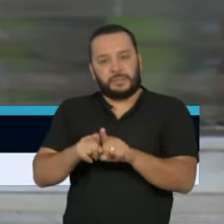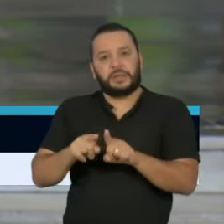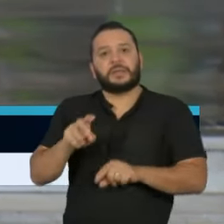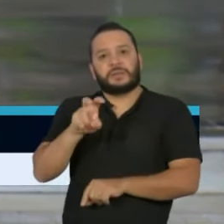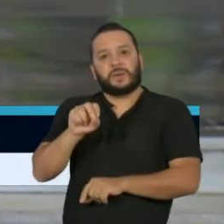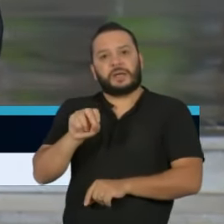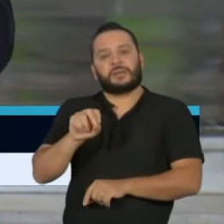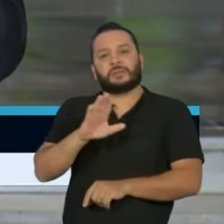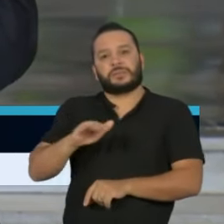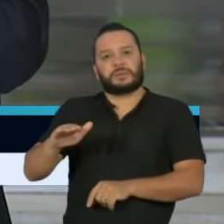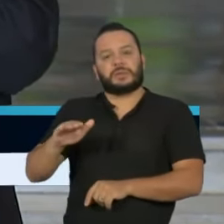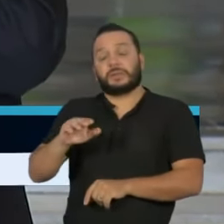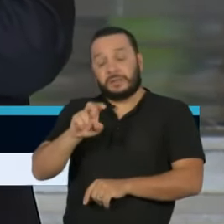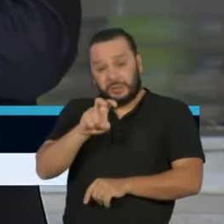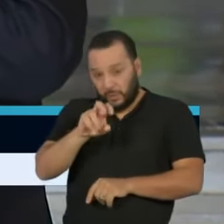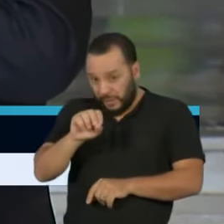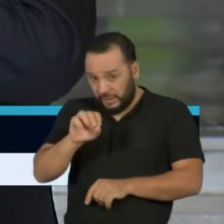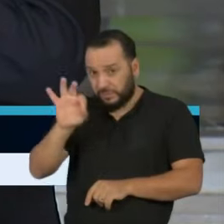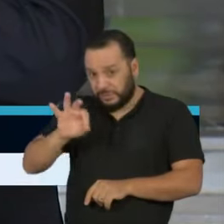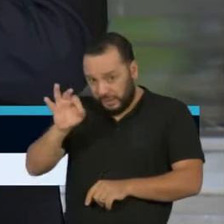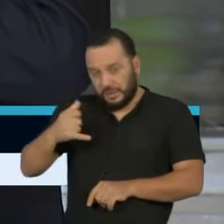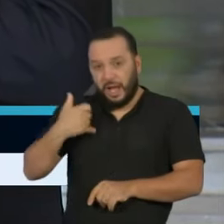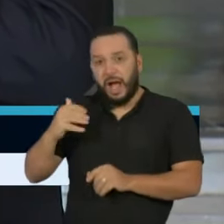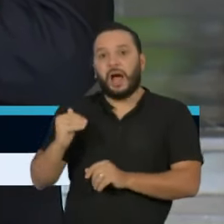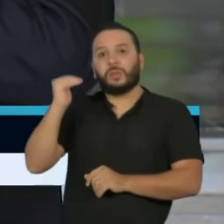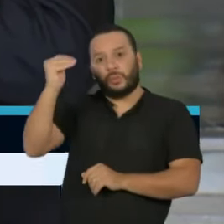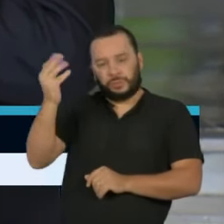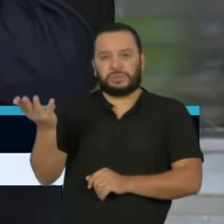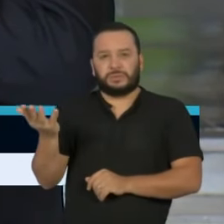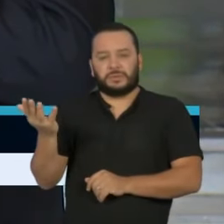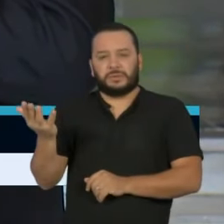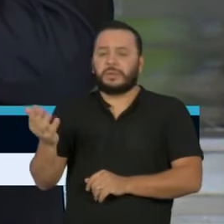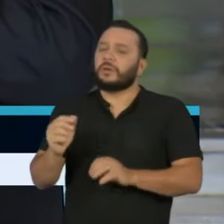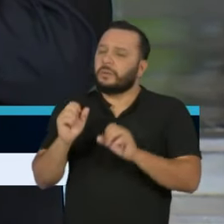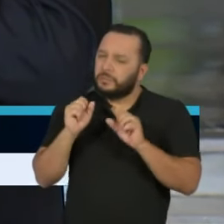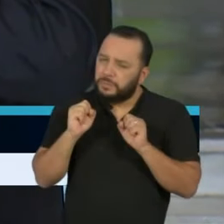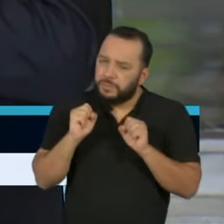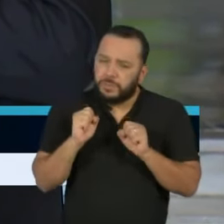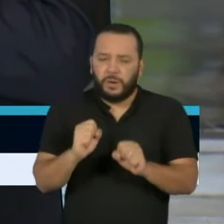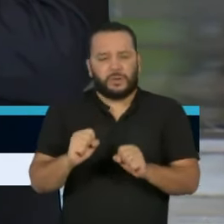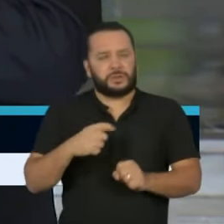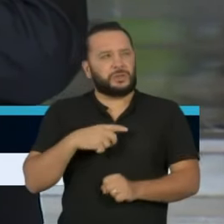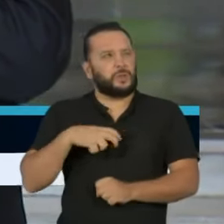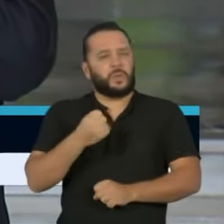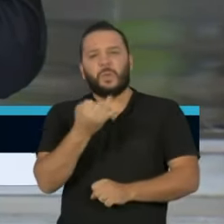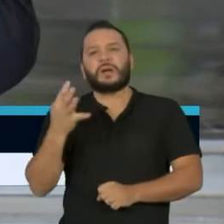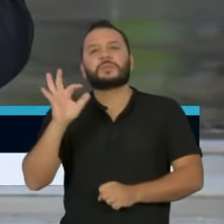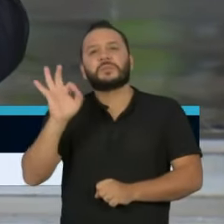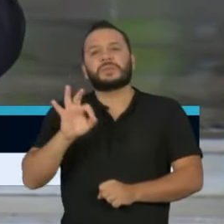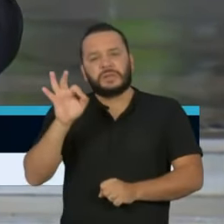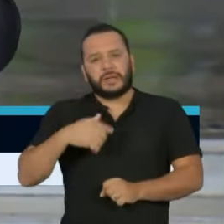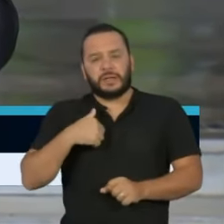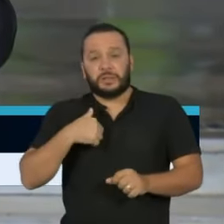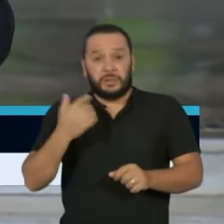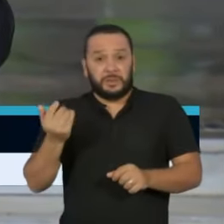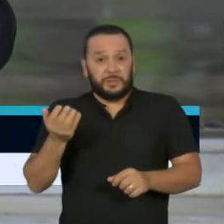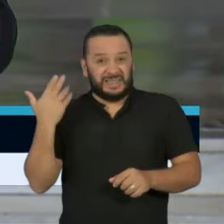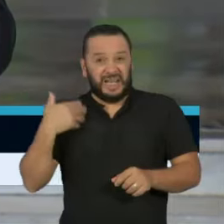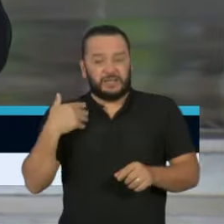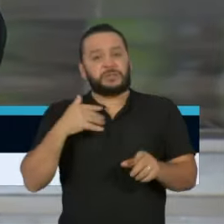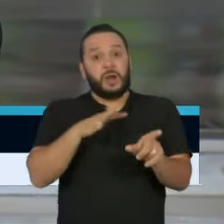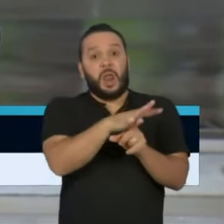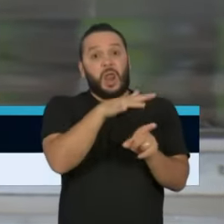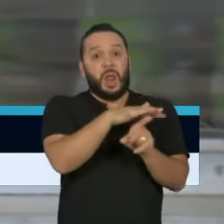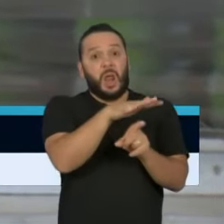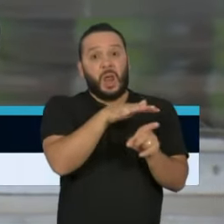Nós estamos também trabalhando dentro de uma porcentagem de ocupação que teve, que abaixou em função da